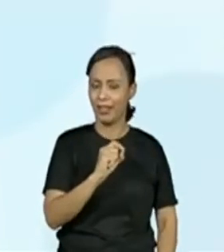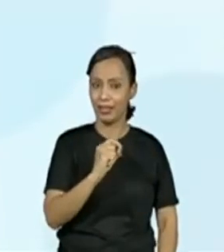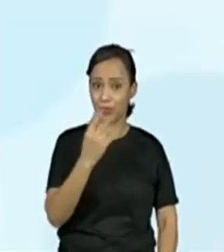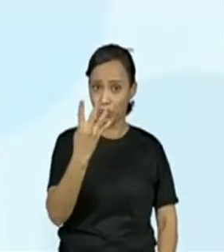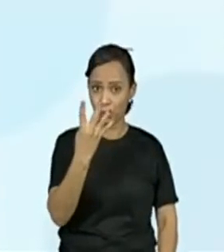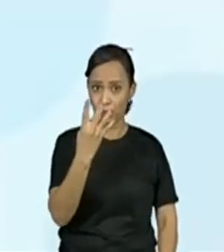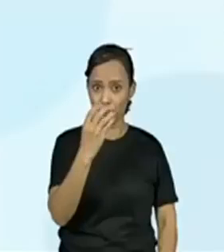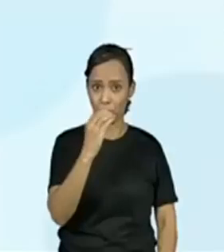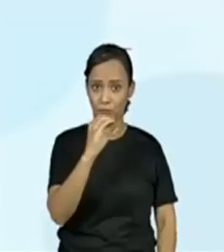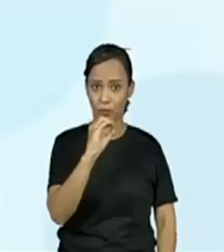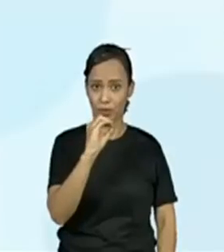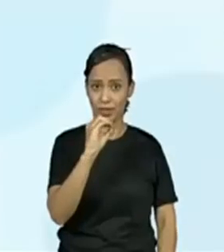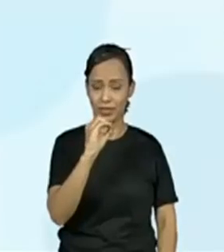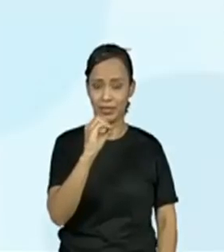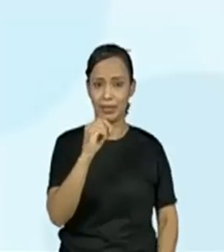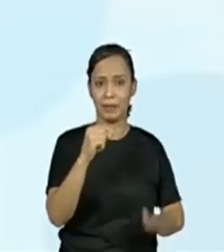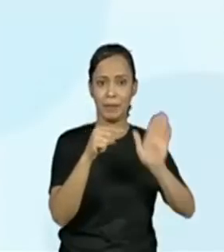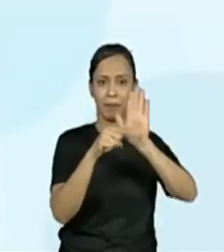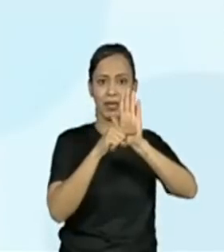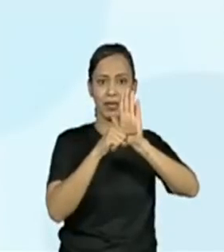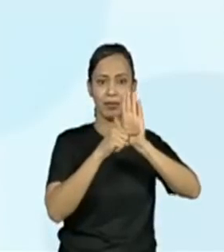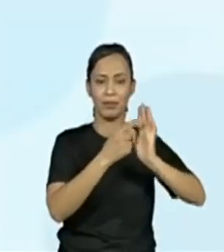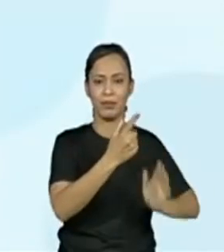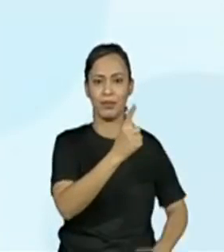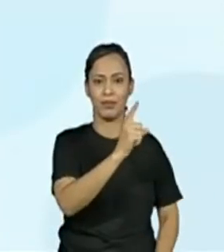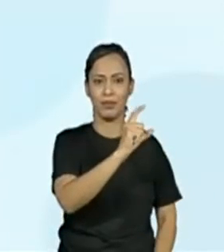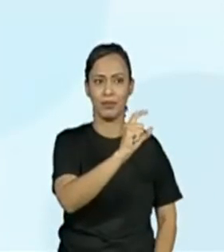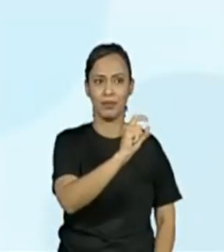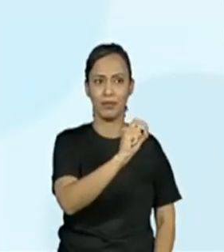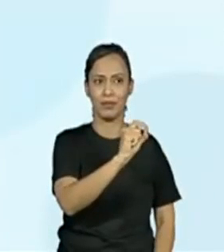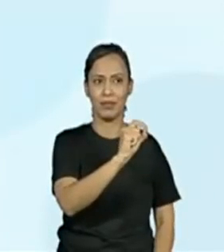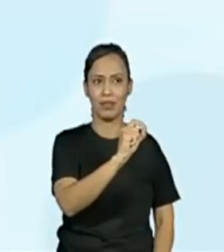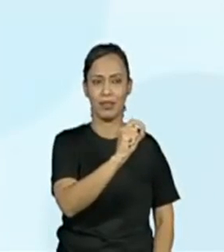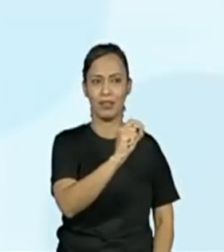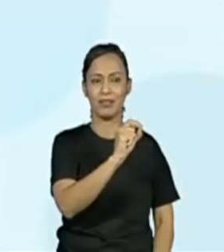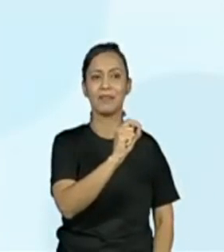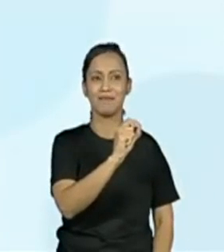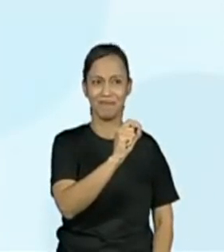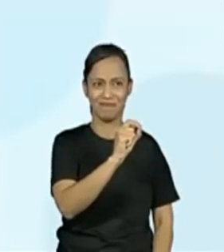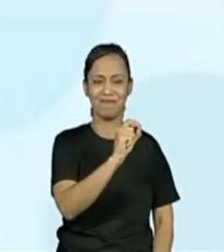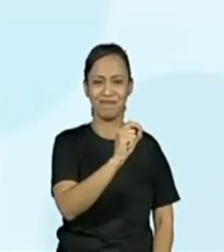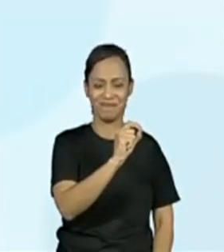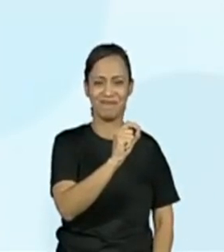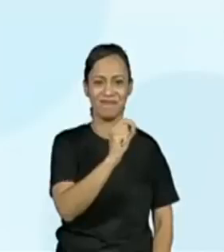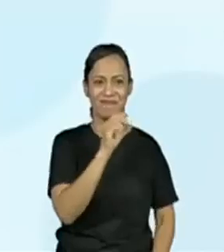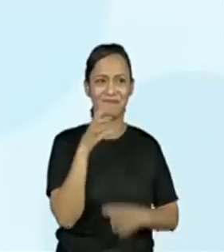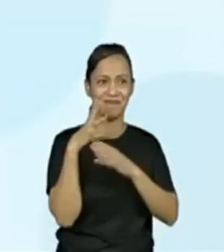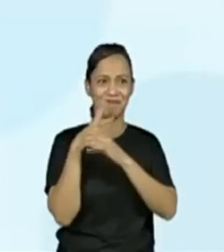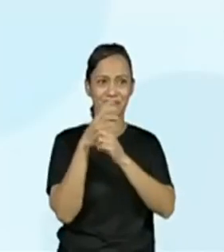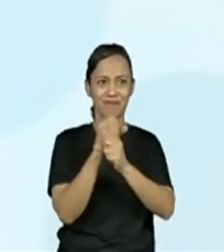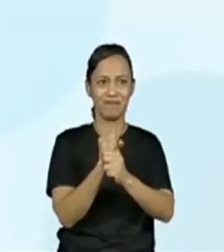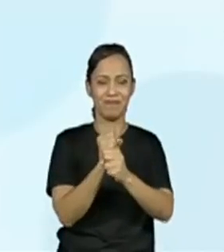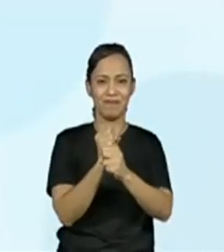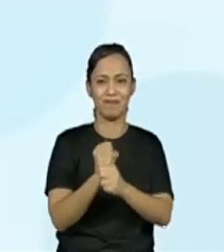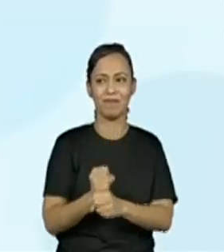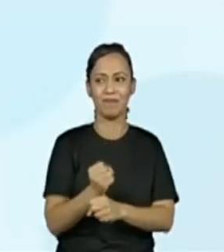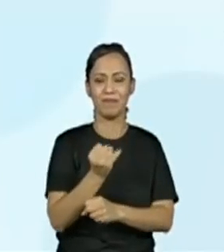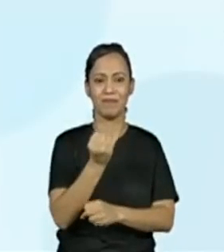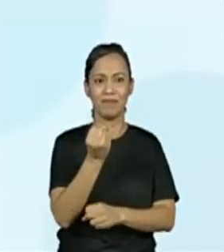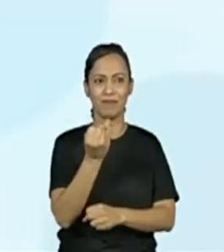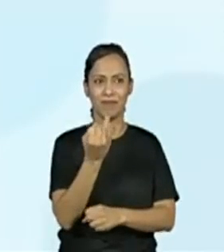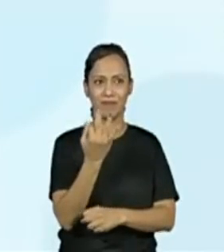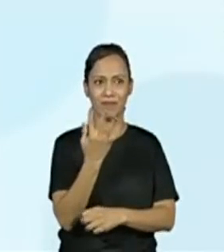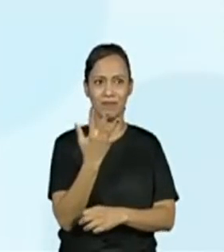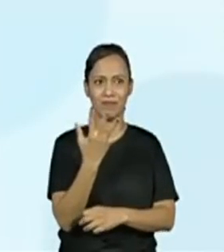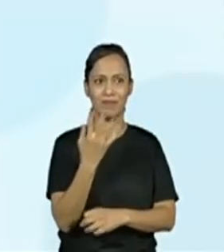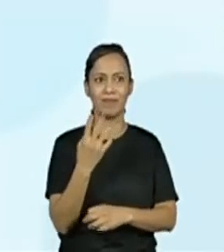40 menos 10. O Pedro Henrique, ele disse que sempre 10, professor. Isso mesmo, Pedro. Muito bem. 40 menos 10.